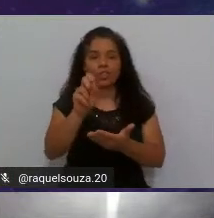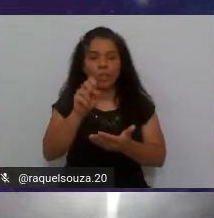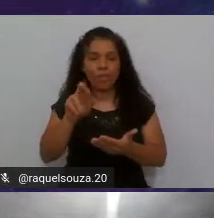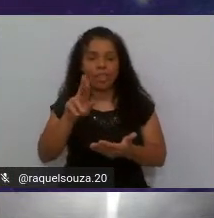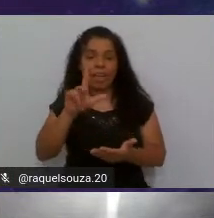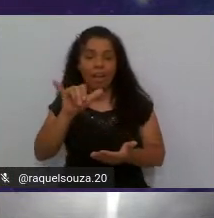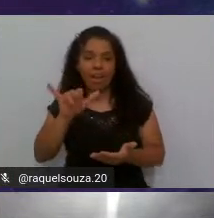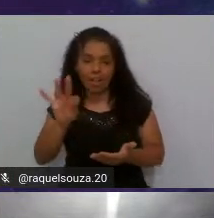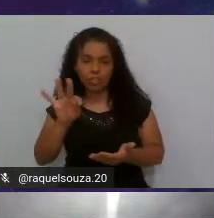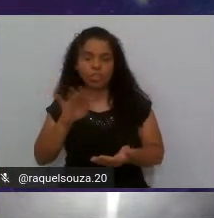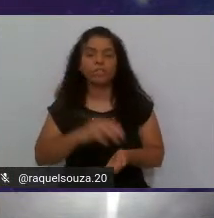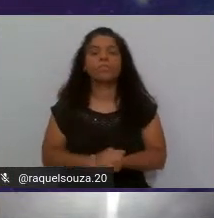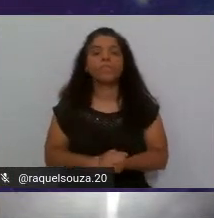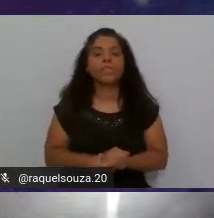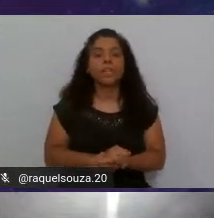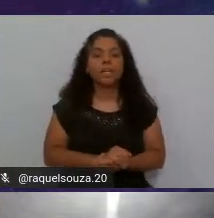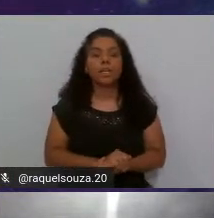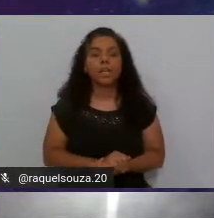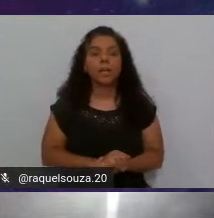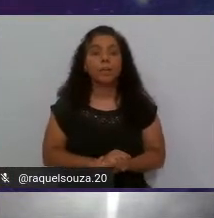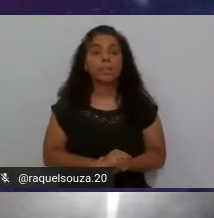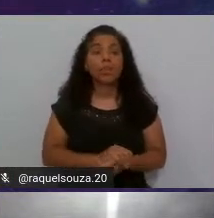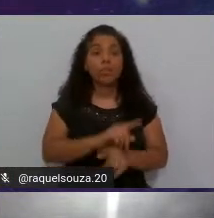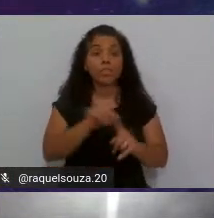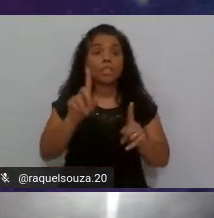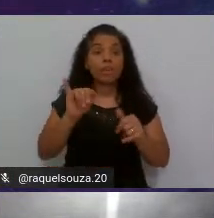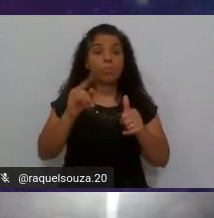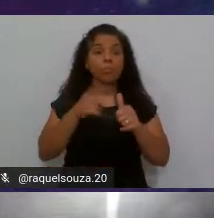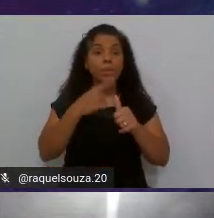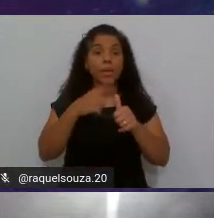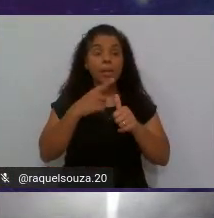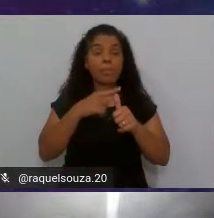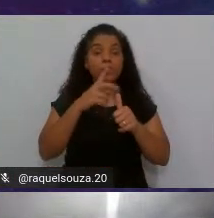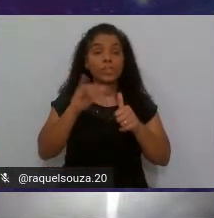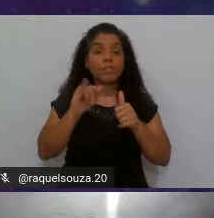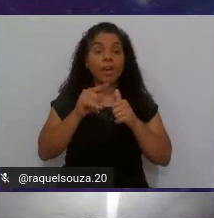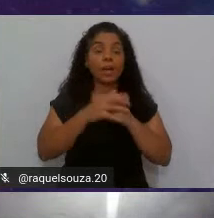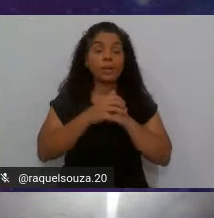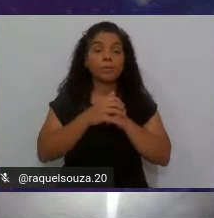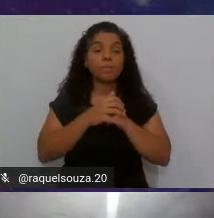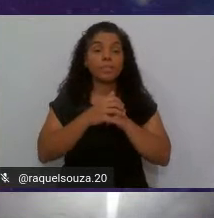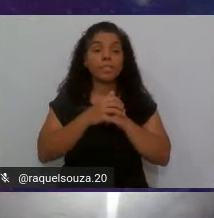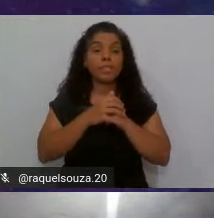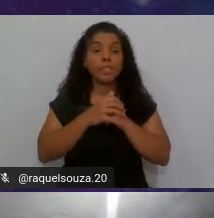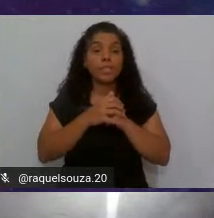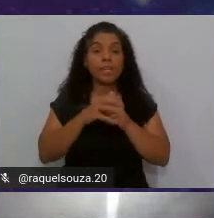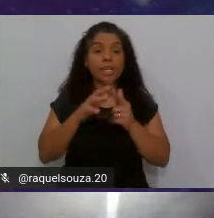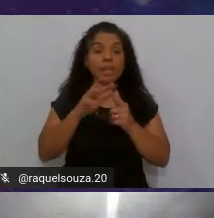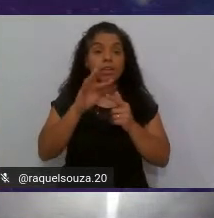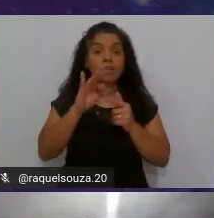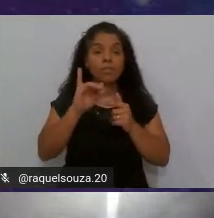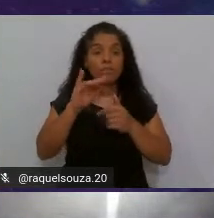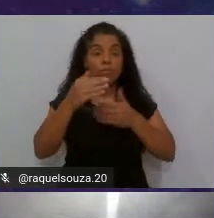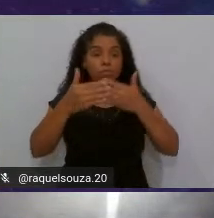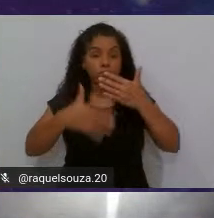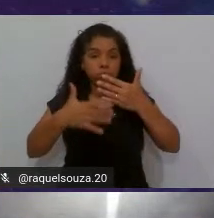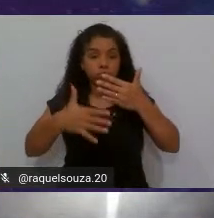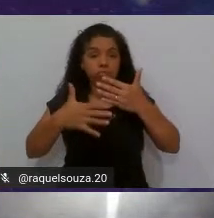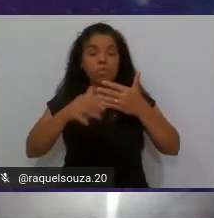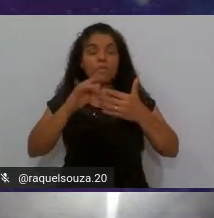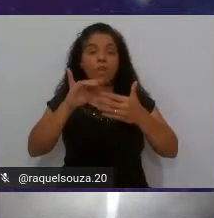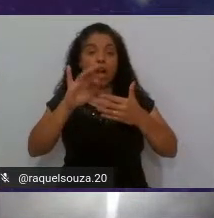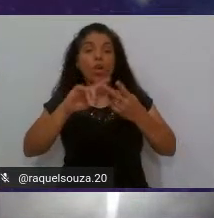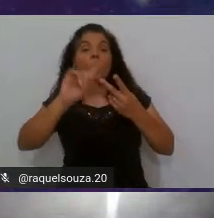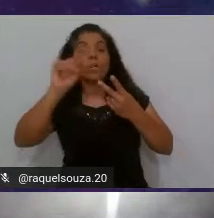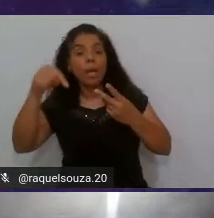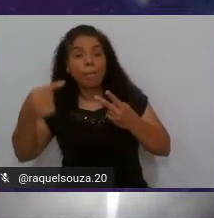você vai primeiramente em File depois